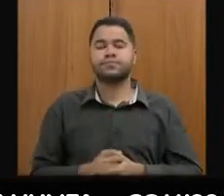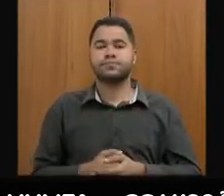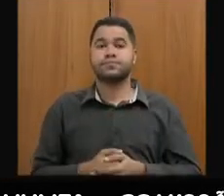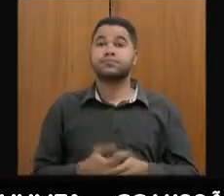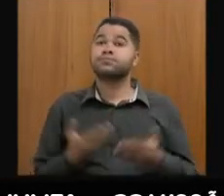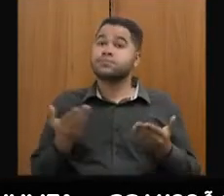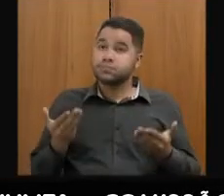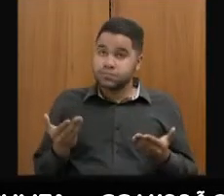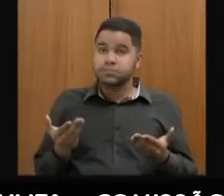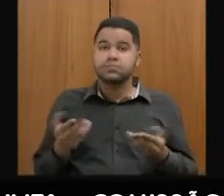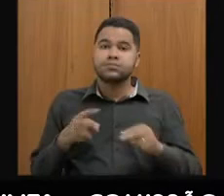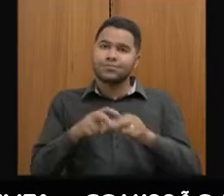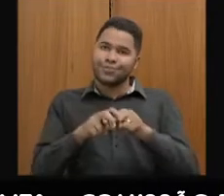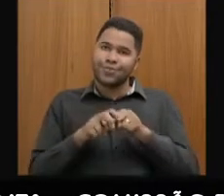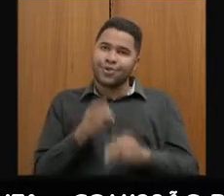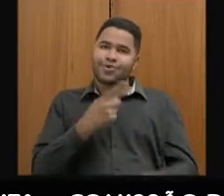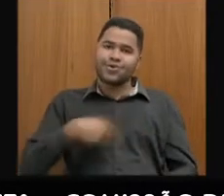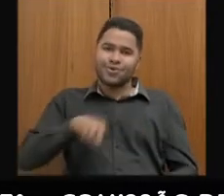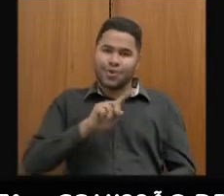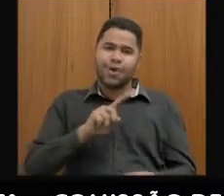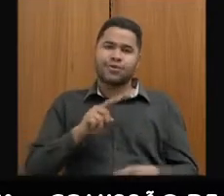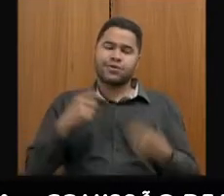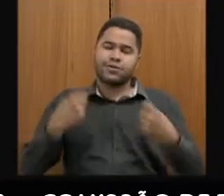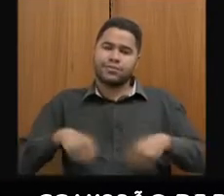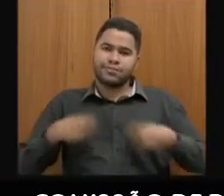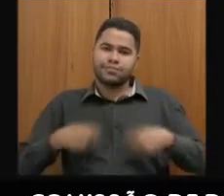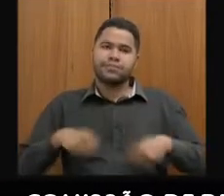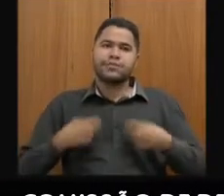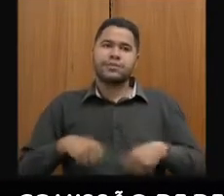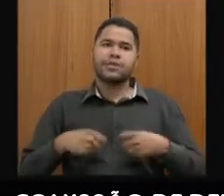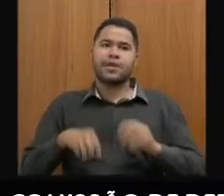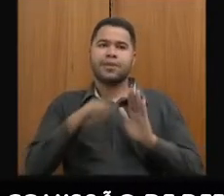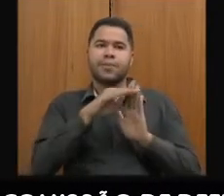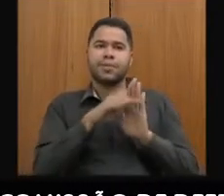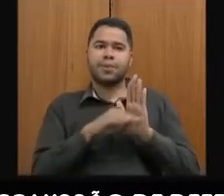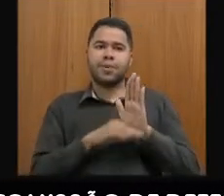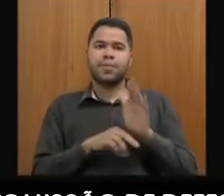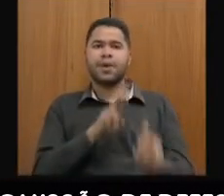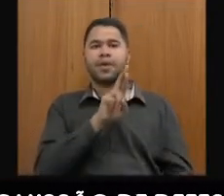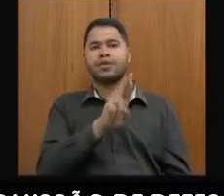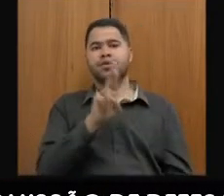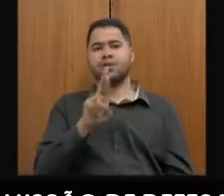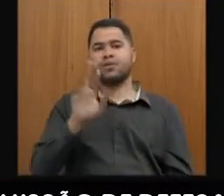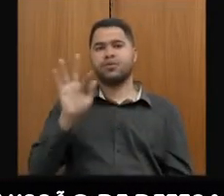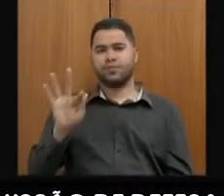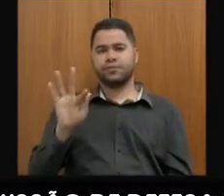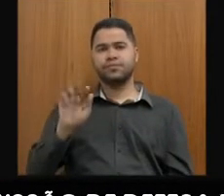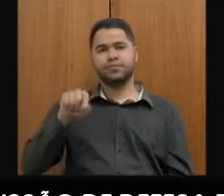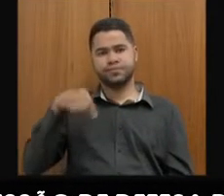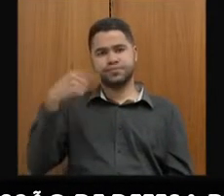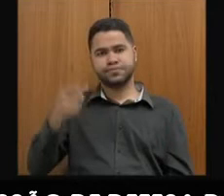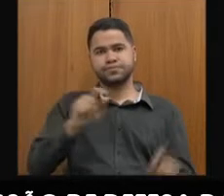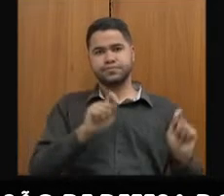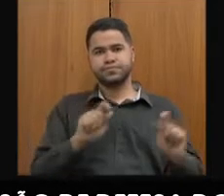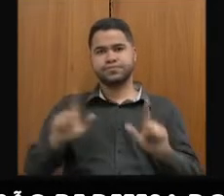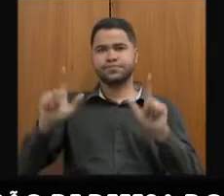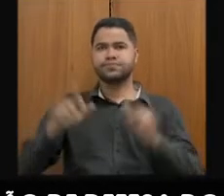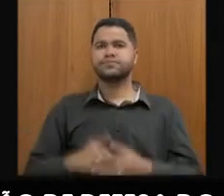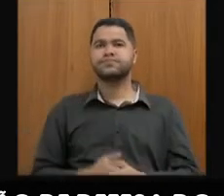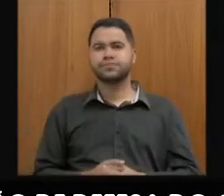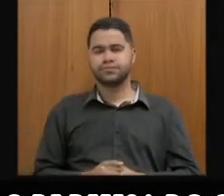isso daí, é por isso que a gente entende que é necessário o regime de recuperação fiscal. Próximo, por favor. Bom,